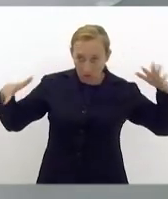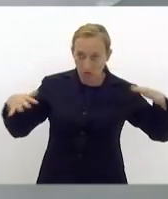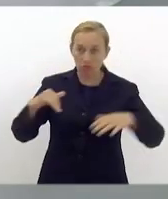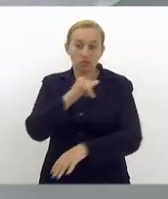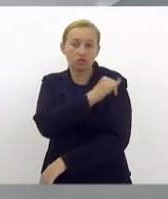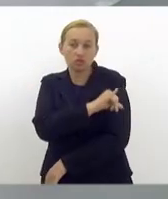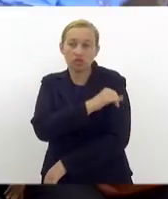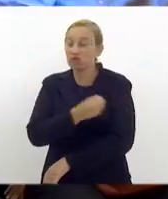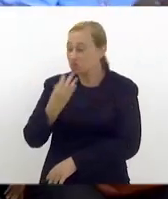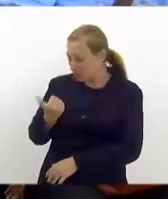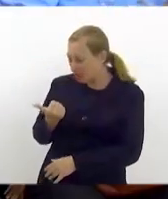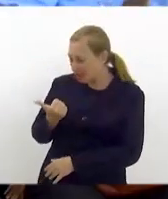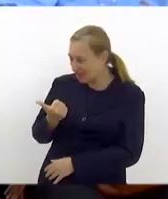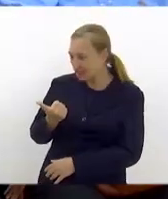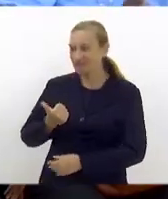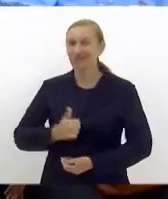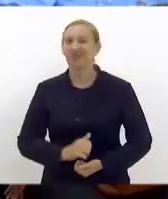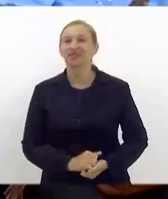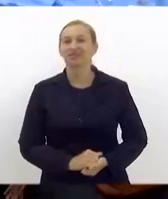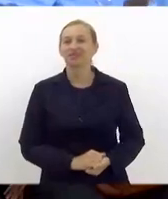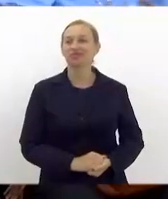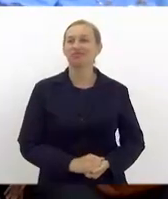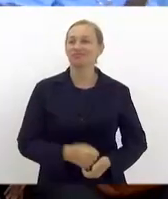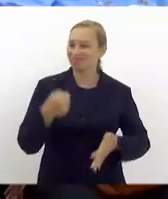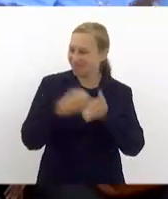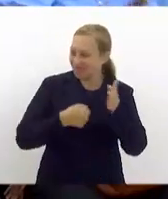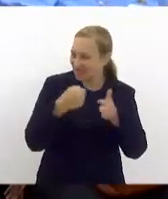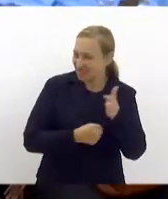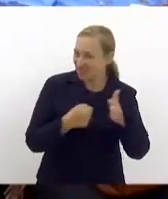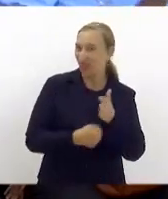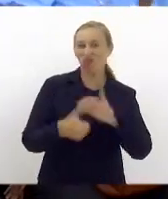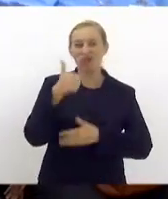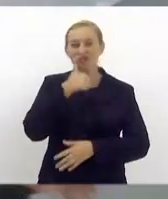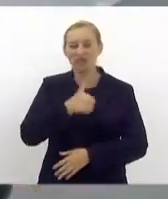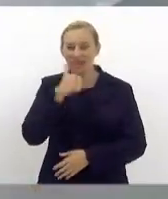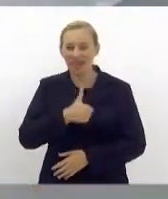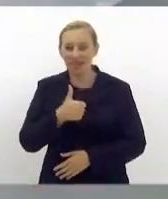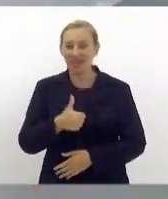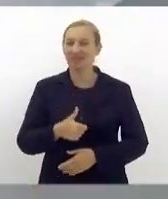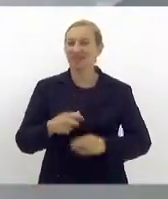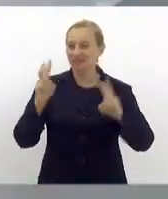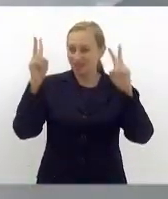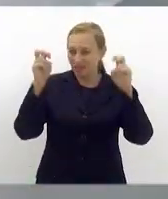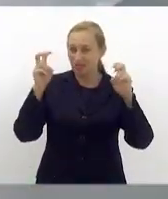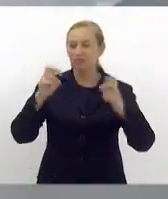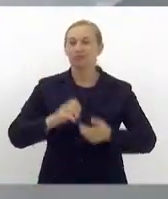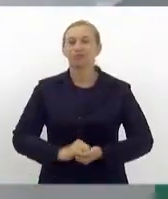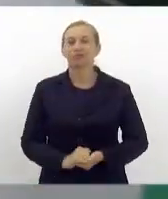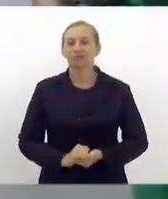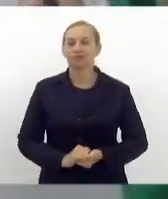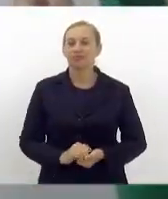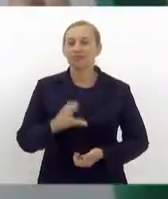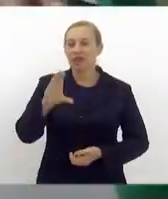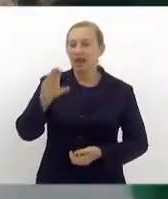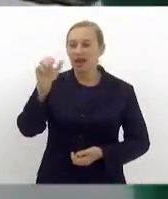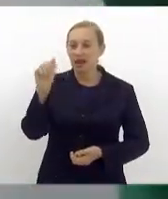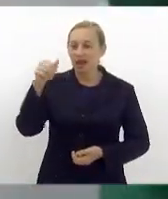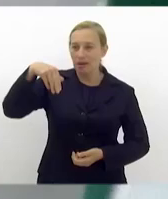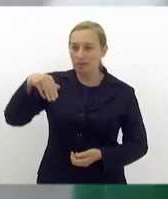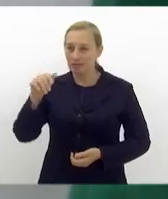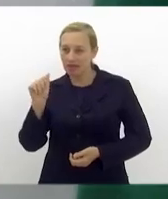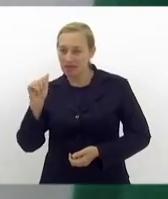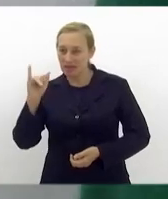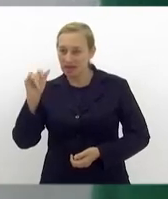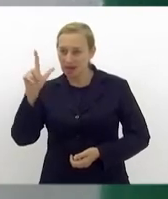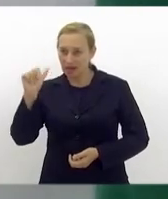Tudo bem, Andréia? Lutadora, batalhadora nesta causa. Camila Nascimento